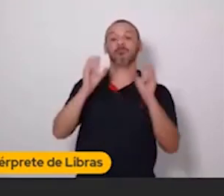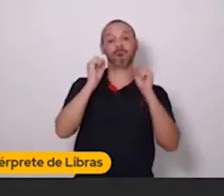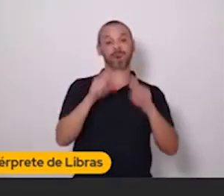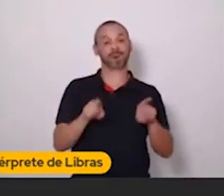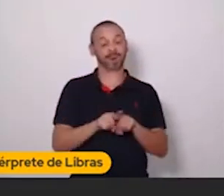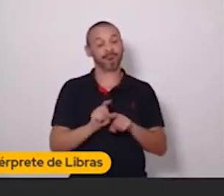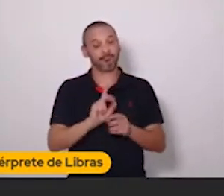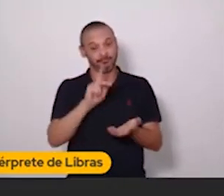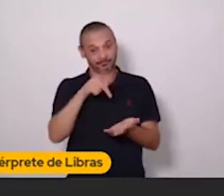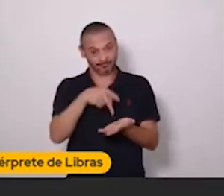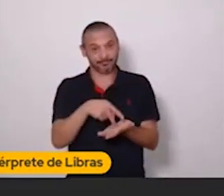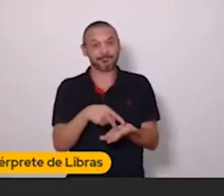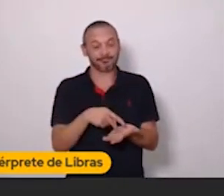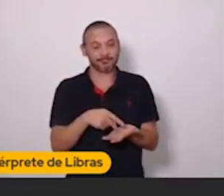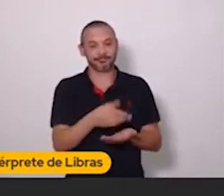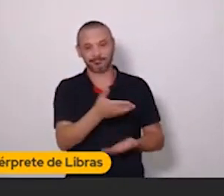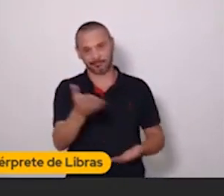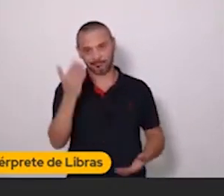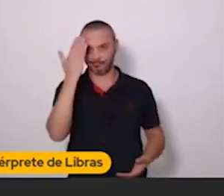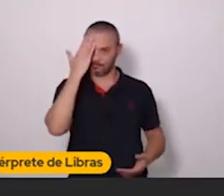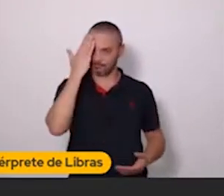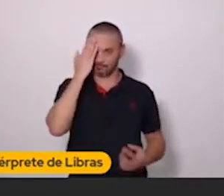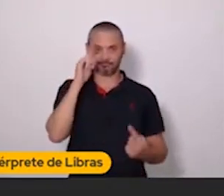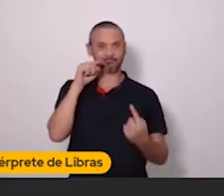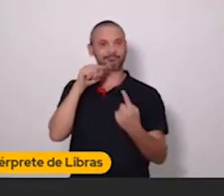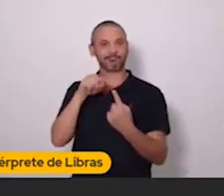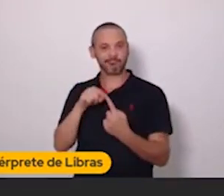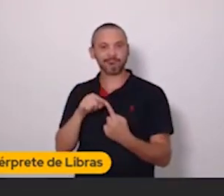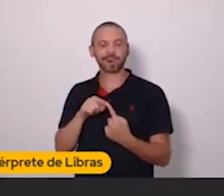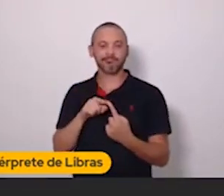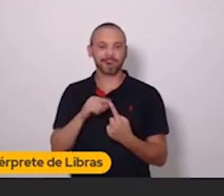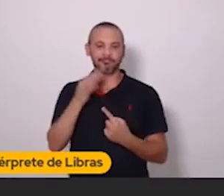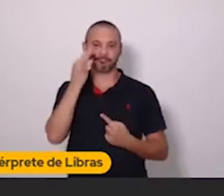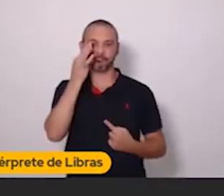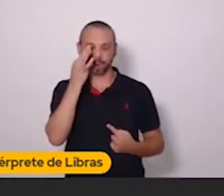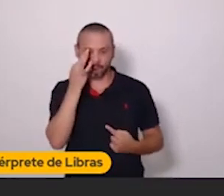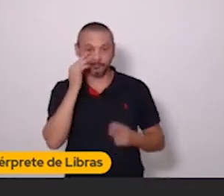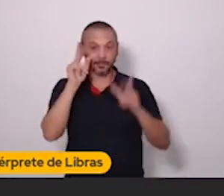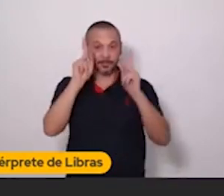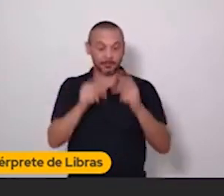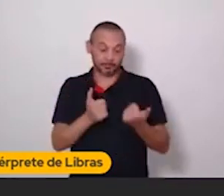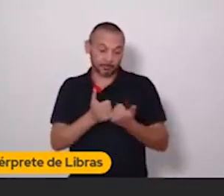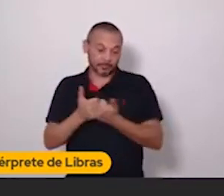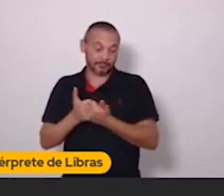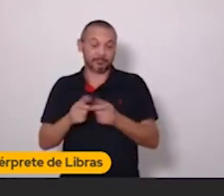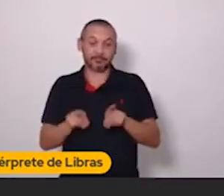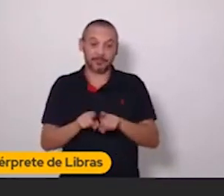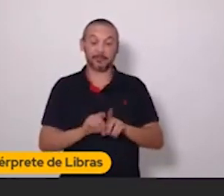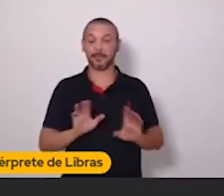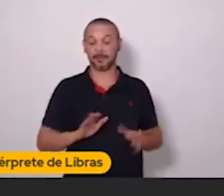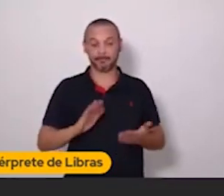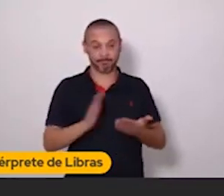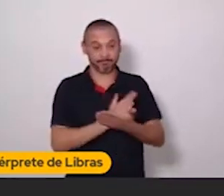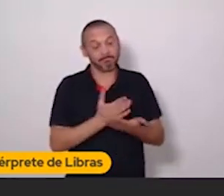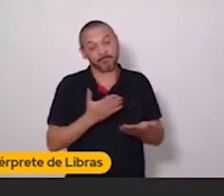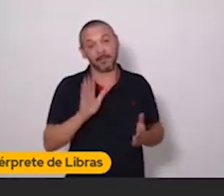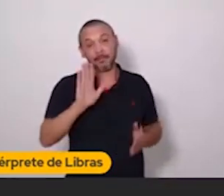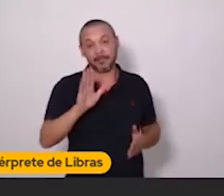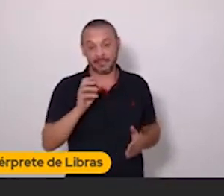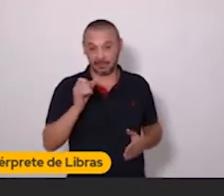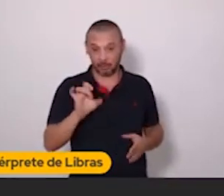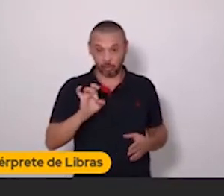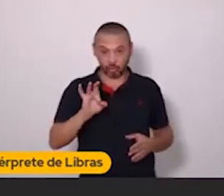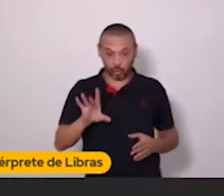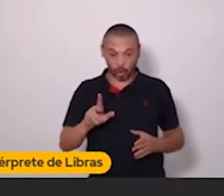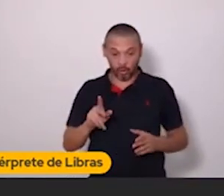Óbvio. E quando você vende para pessoas na loja física, é somente pessoas que moram perto. Mas, se você tem só um negócio